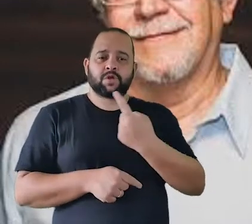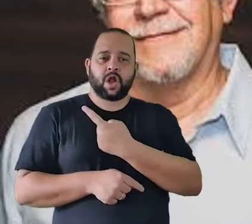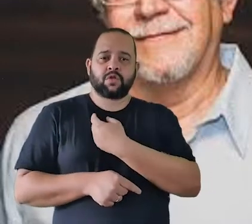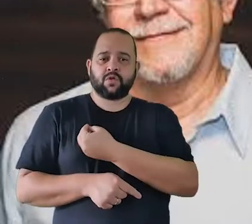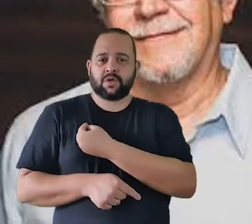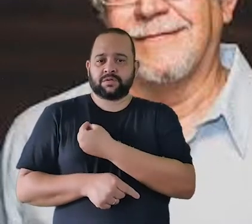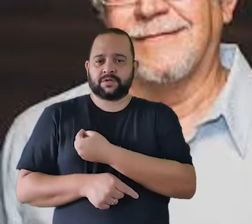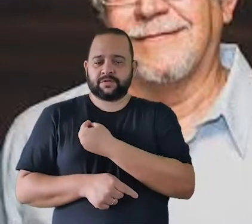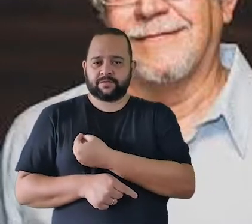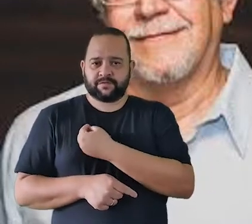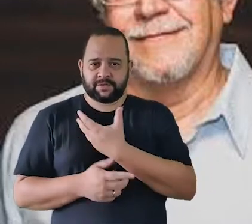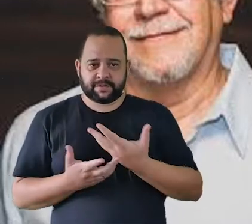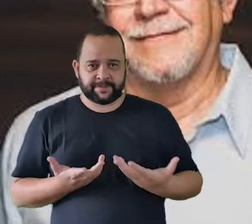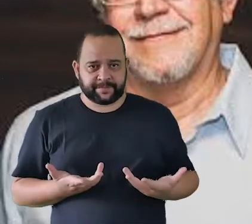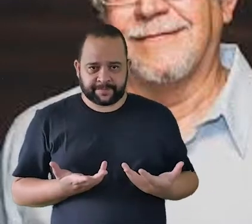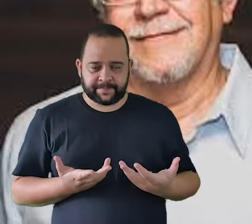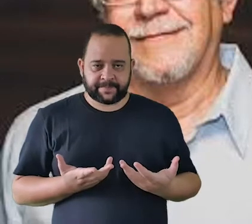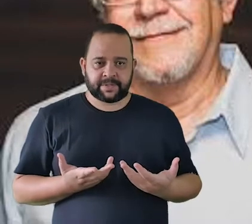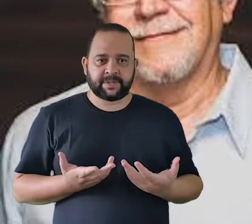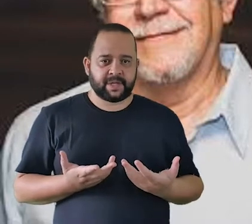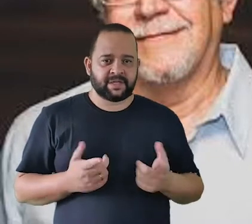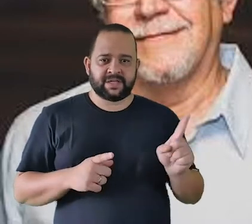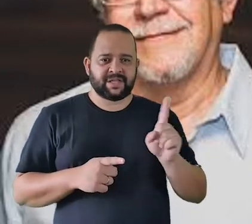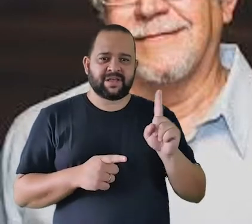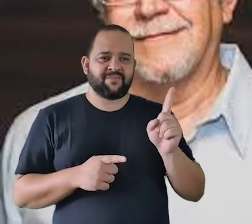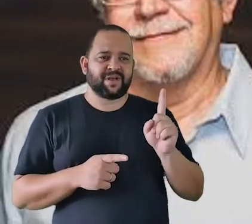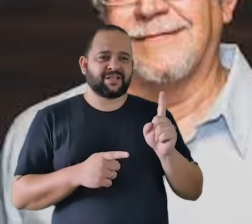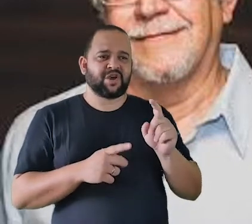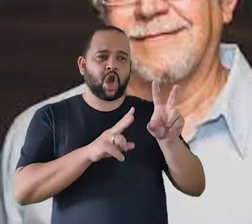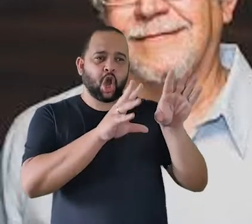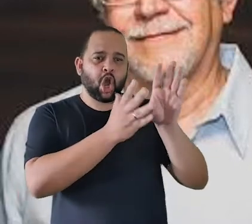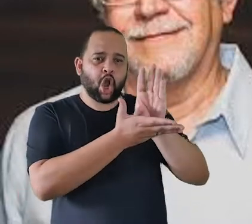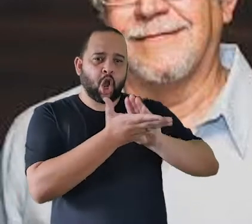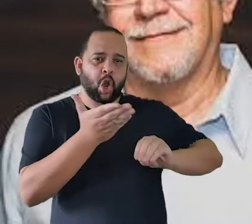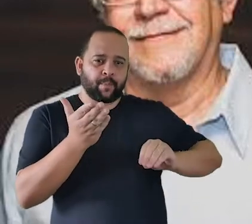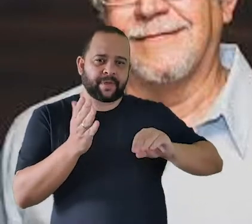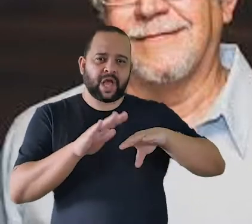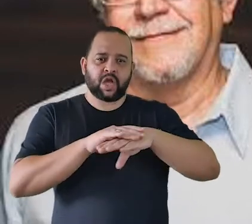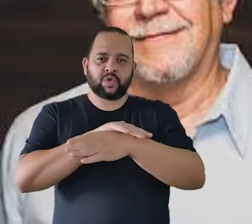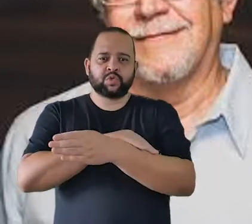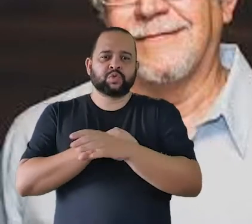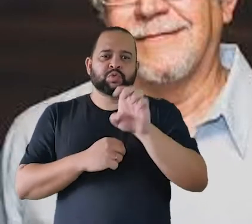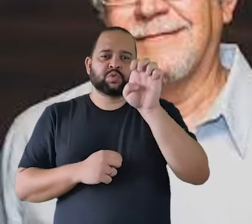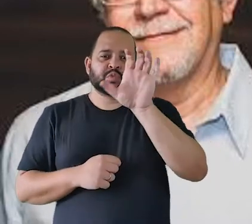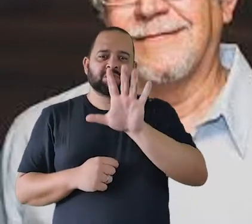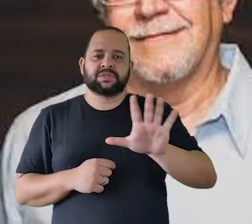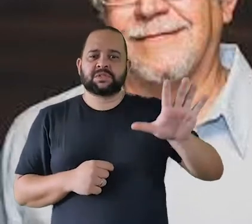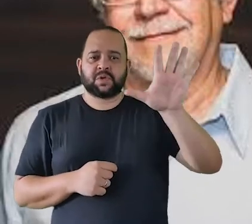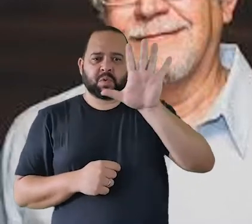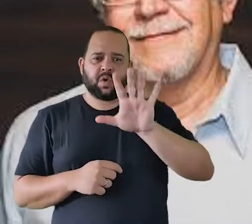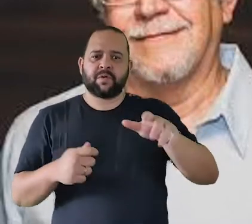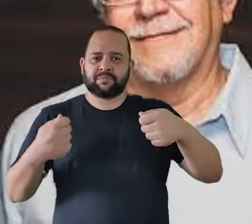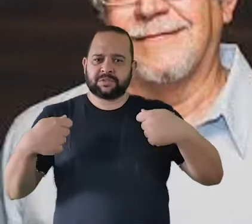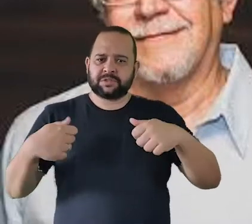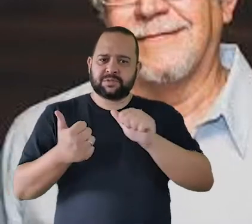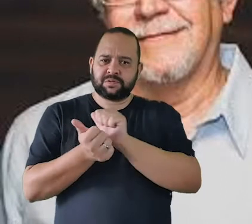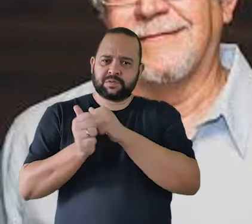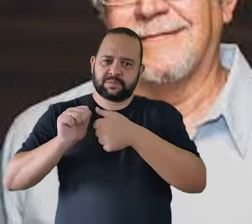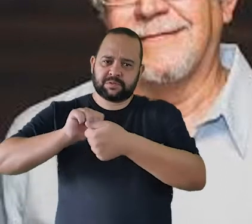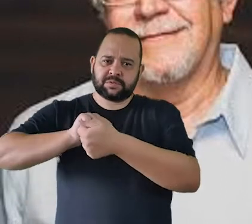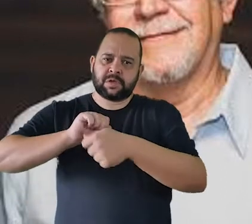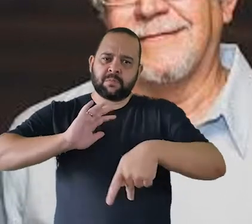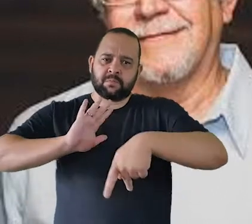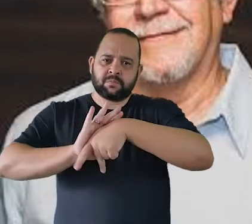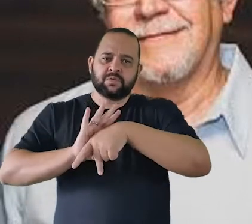realidades e não mais a simulacros da Europa ou a imitações europeias. Além